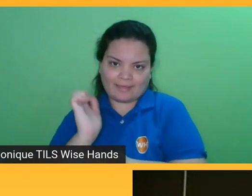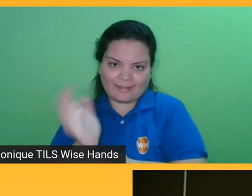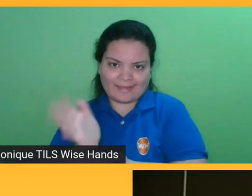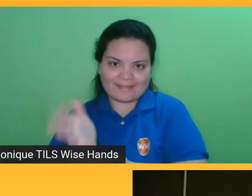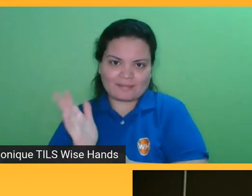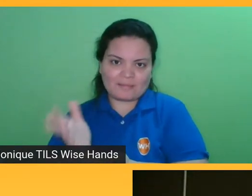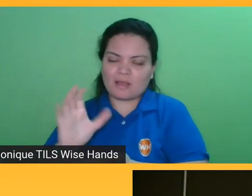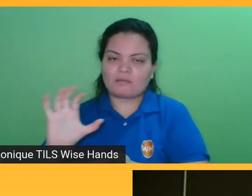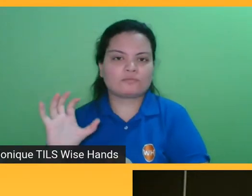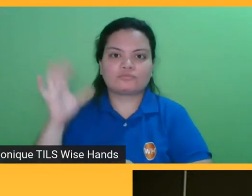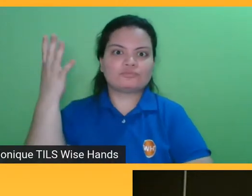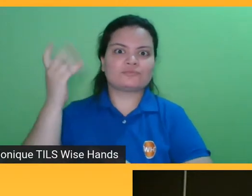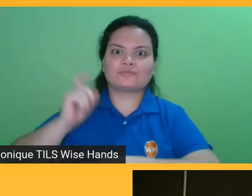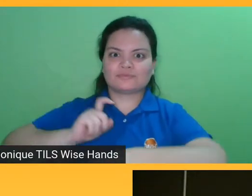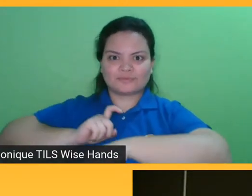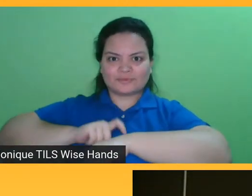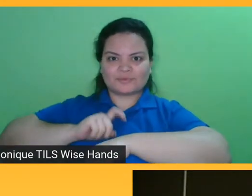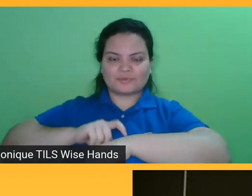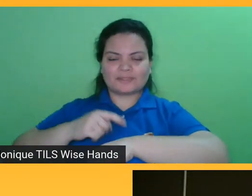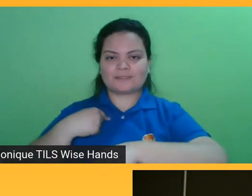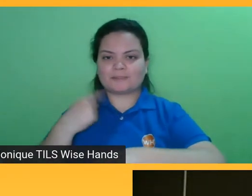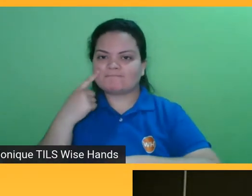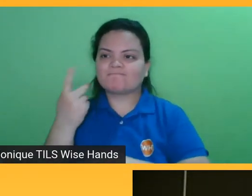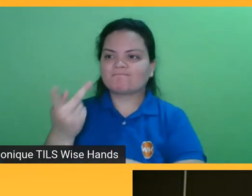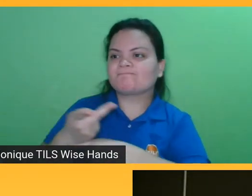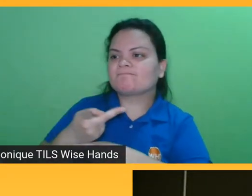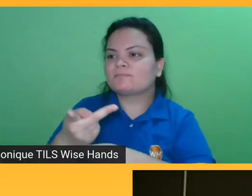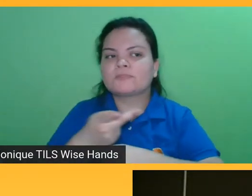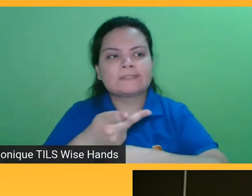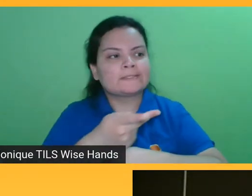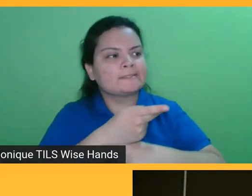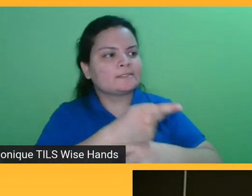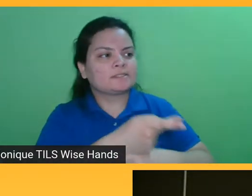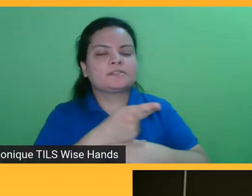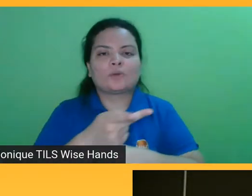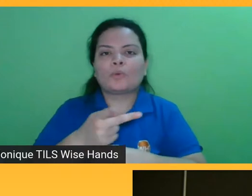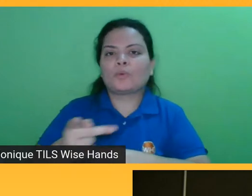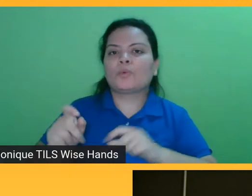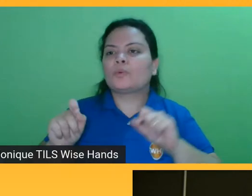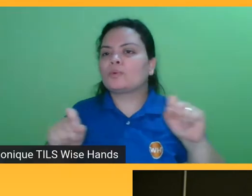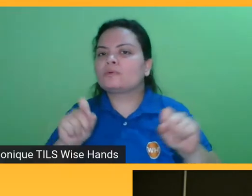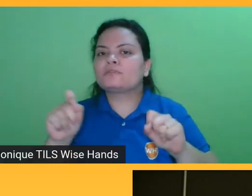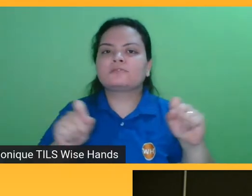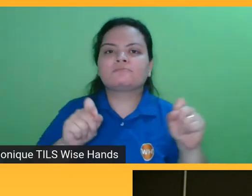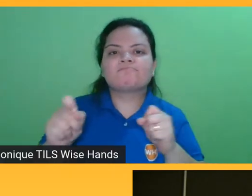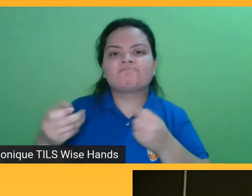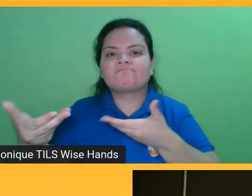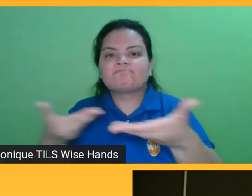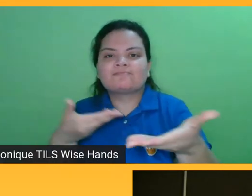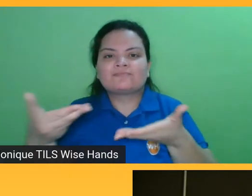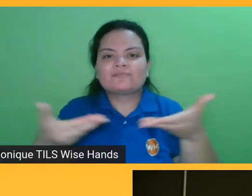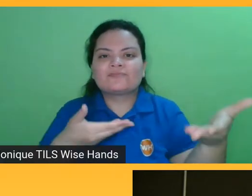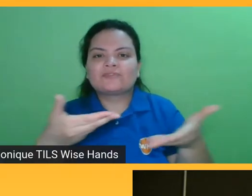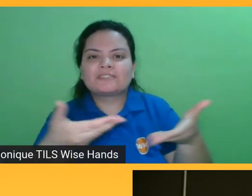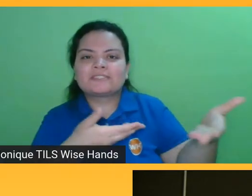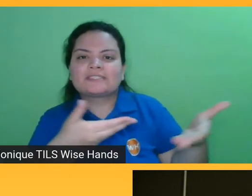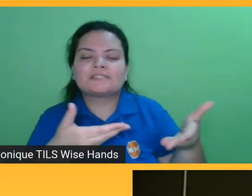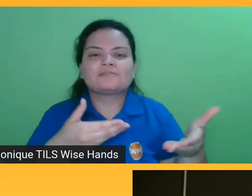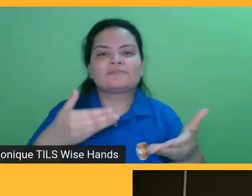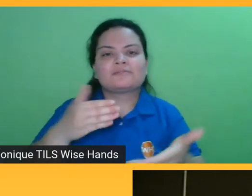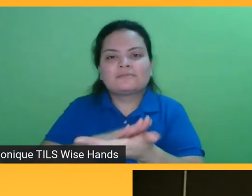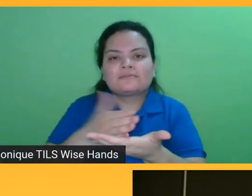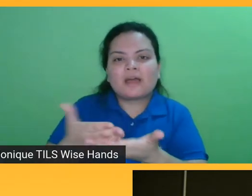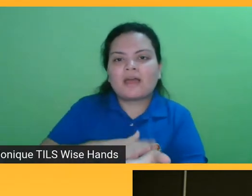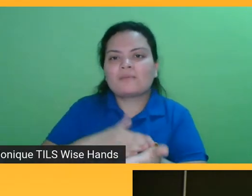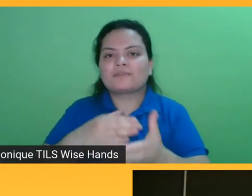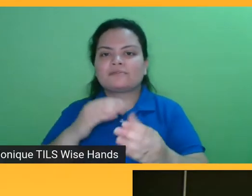gente buscava novas soluções através da conversa com intérpretes e com surdos para saber o que